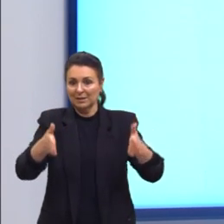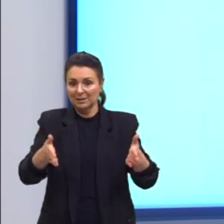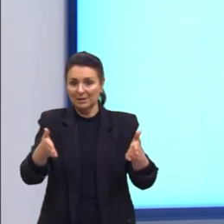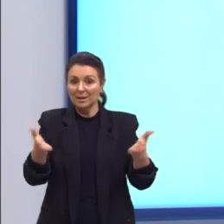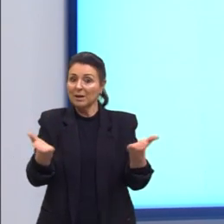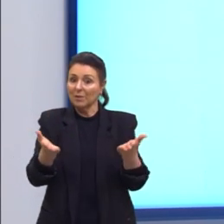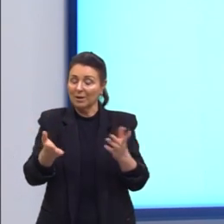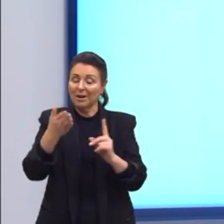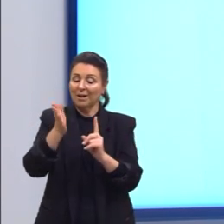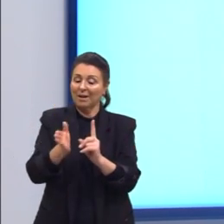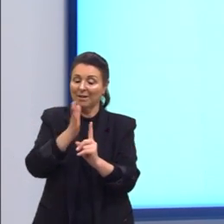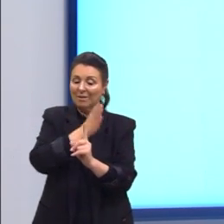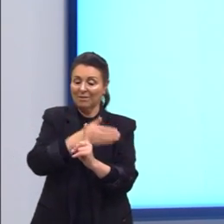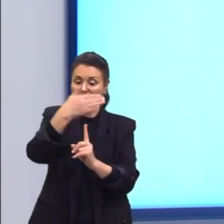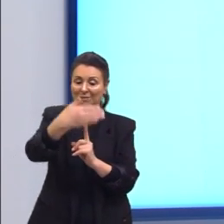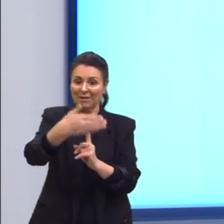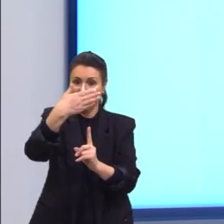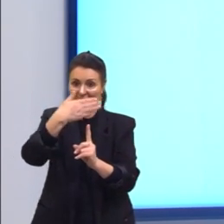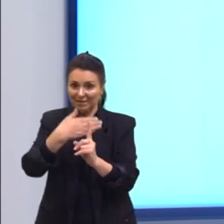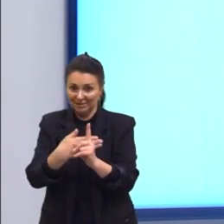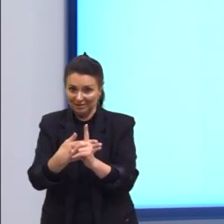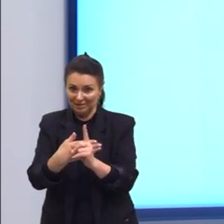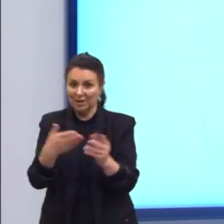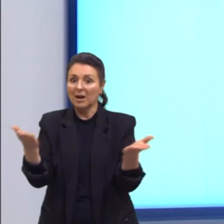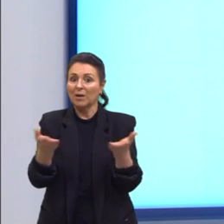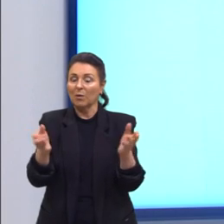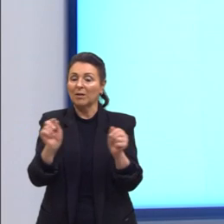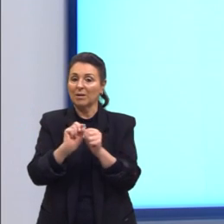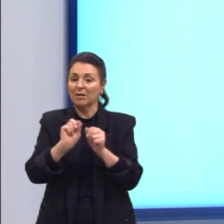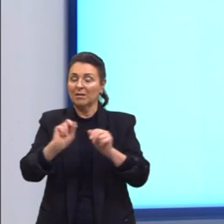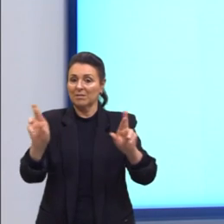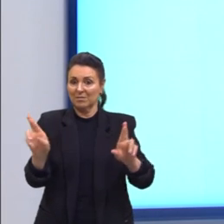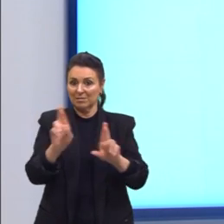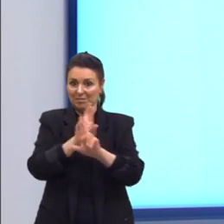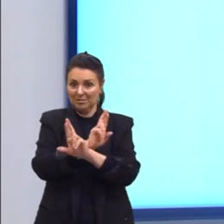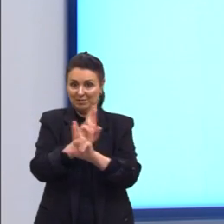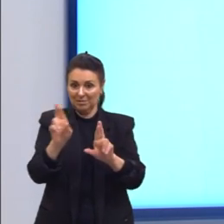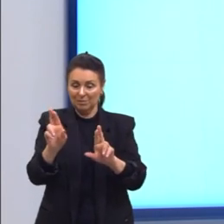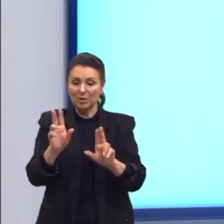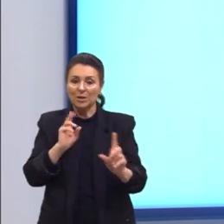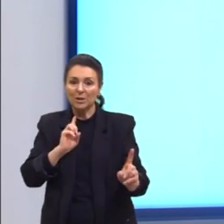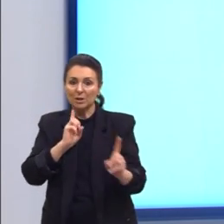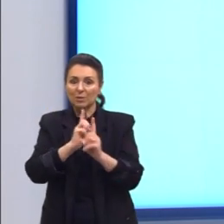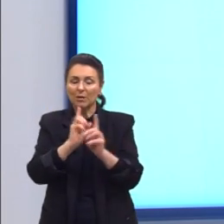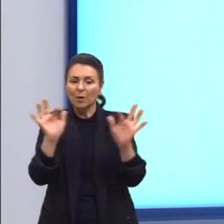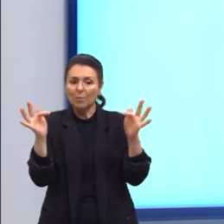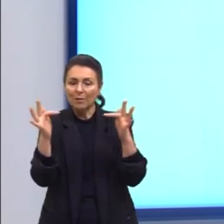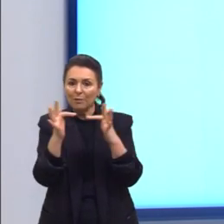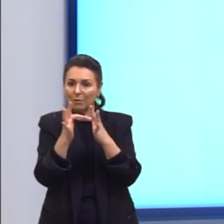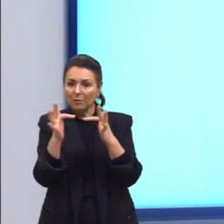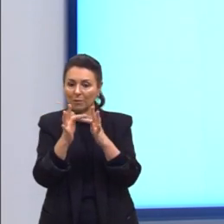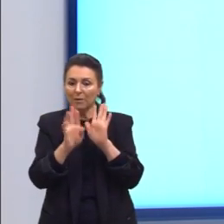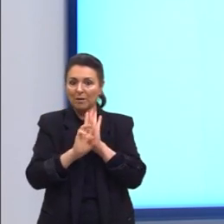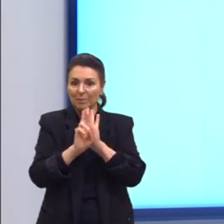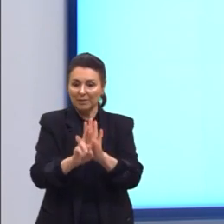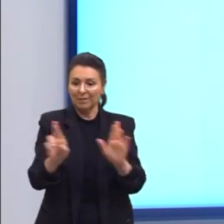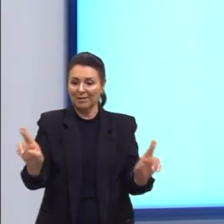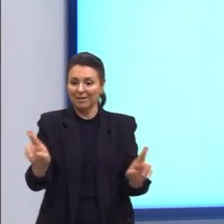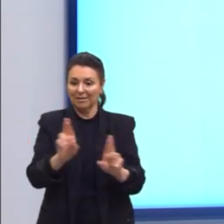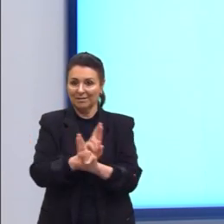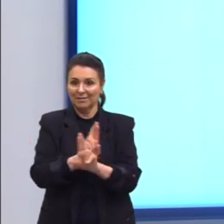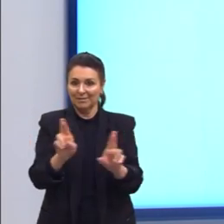faces. Vamos tentar agora relacionar, Chegar numa fórmula ali que represente essa relação.